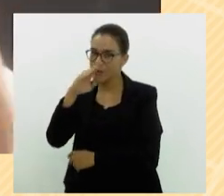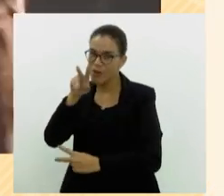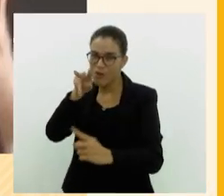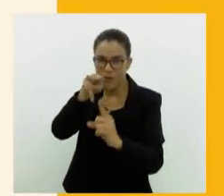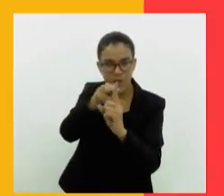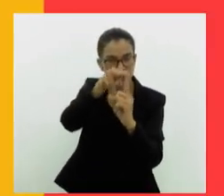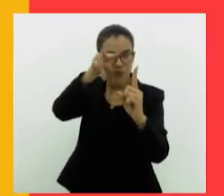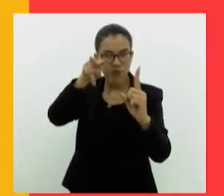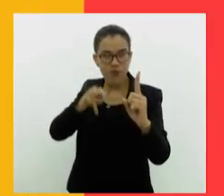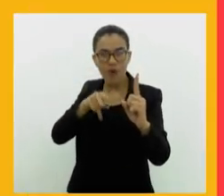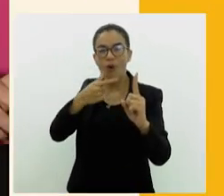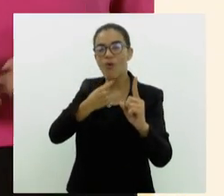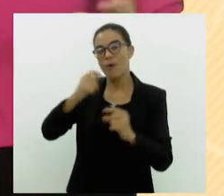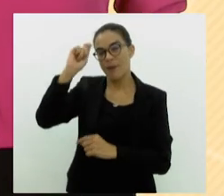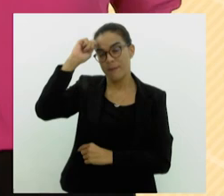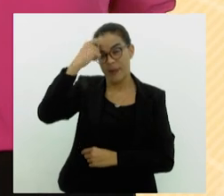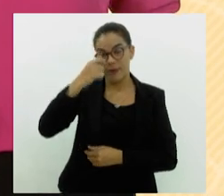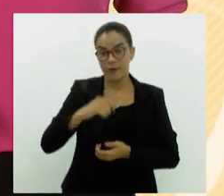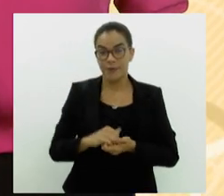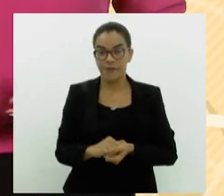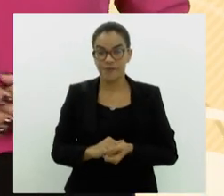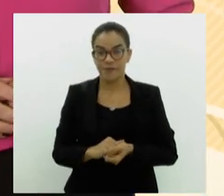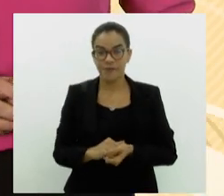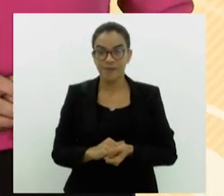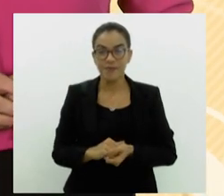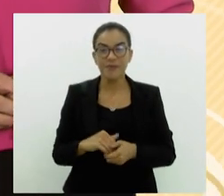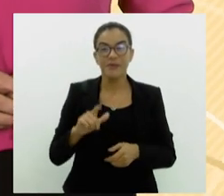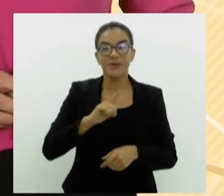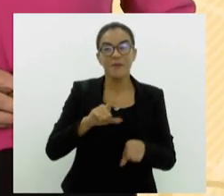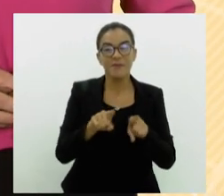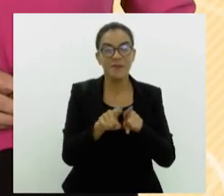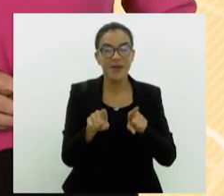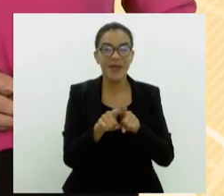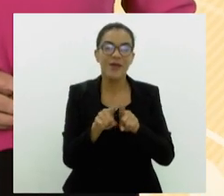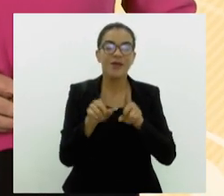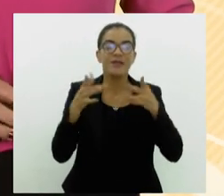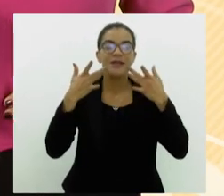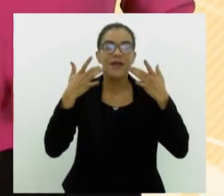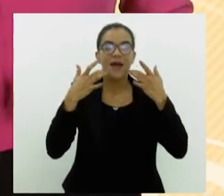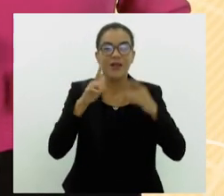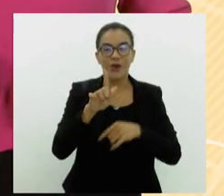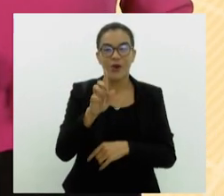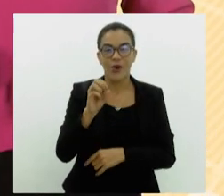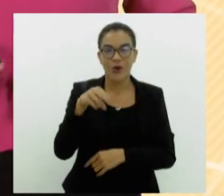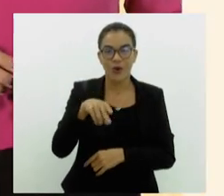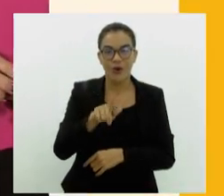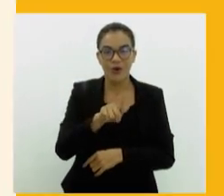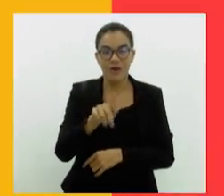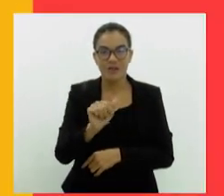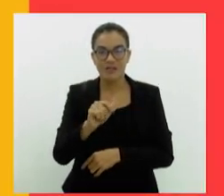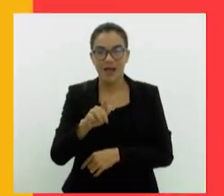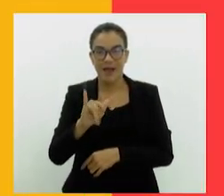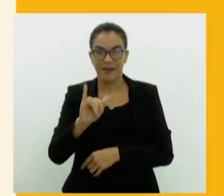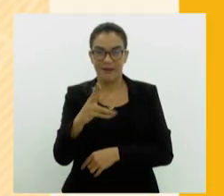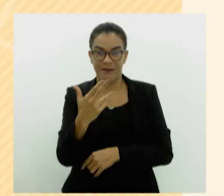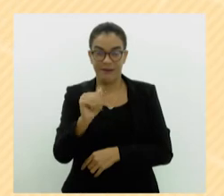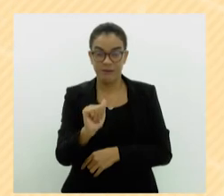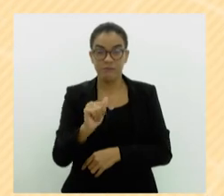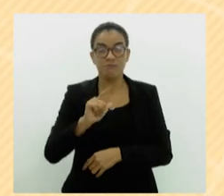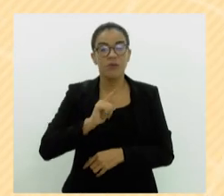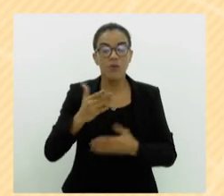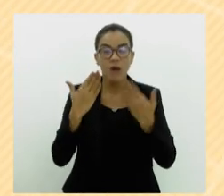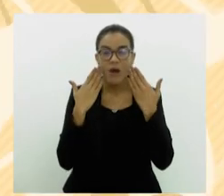de um homem preto. A Omikiarati é a atração do Teatro Gonzaguinha com seu show Solo Bem Acompanhado. Uma